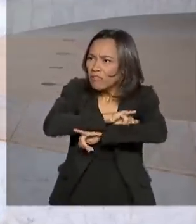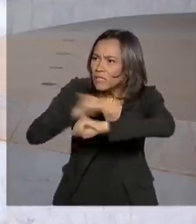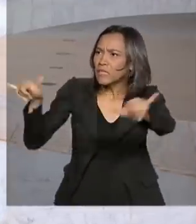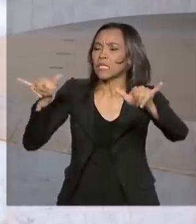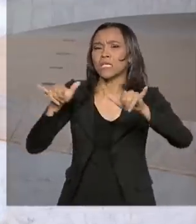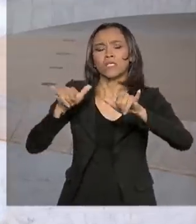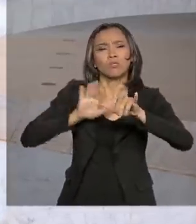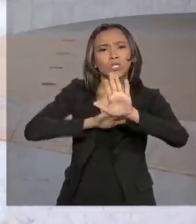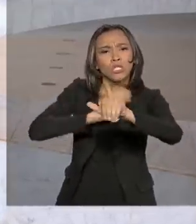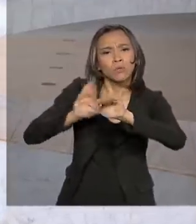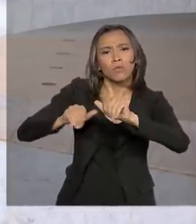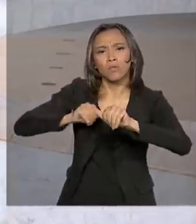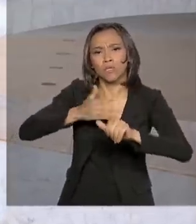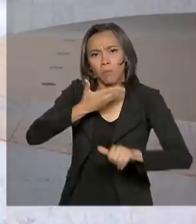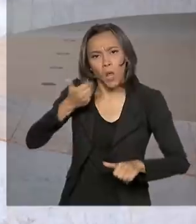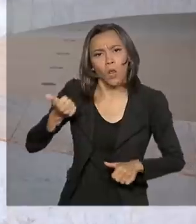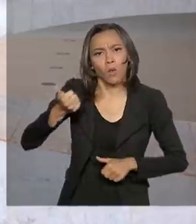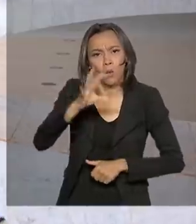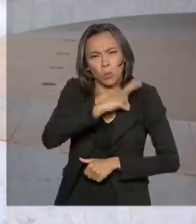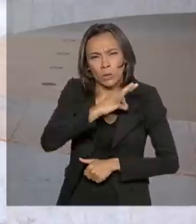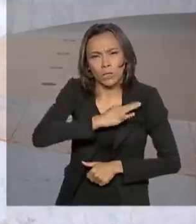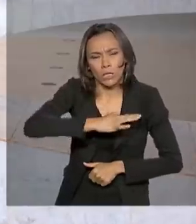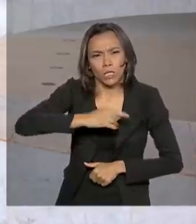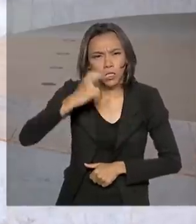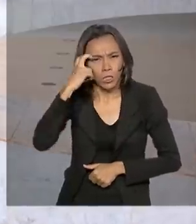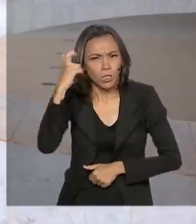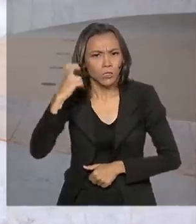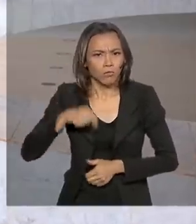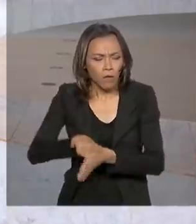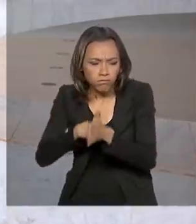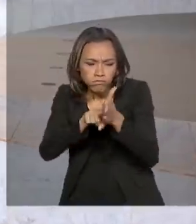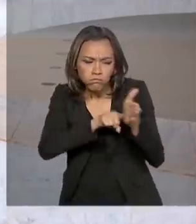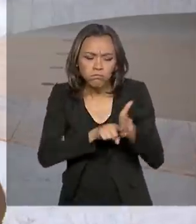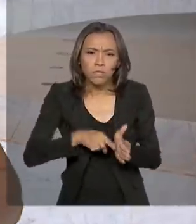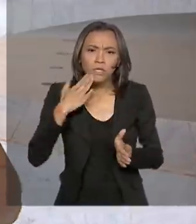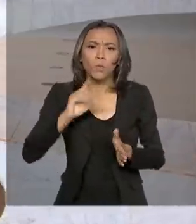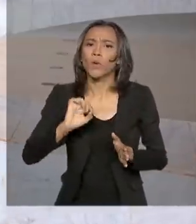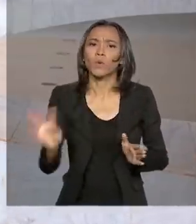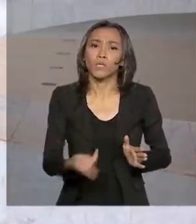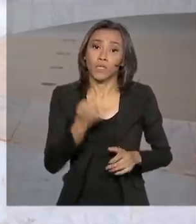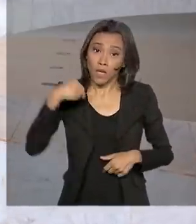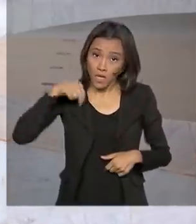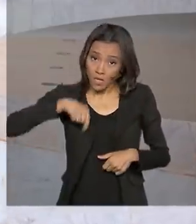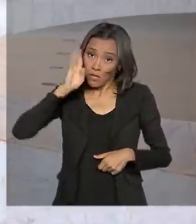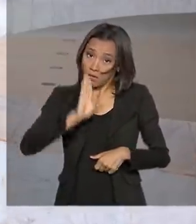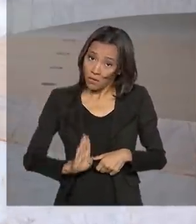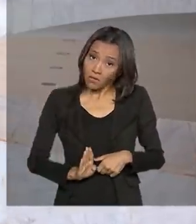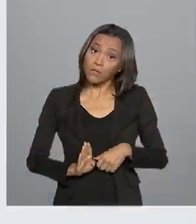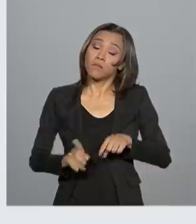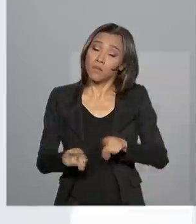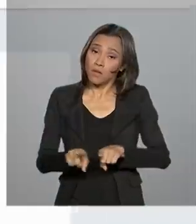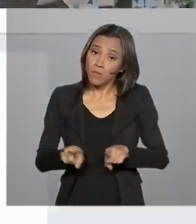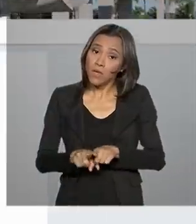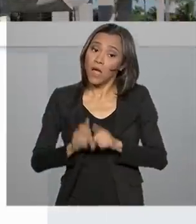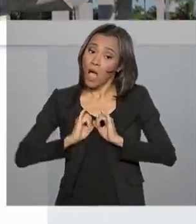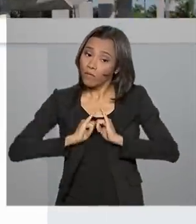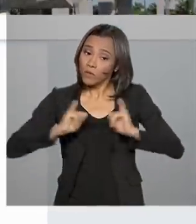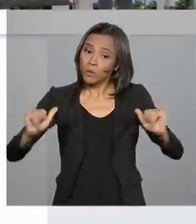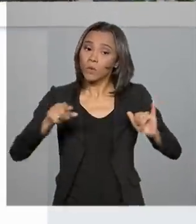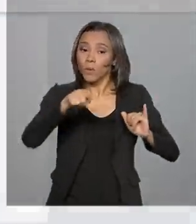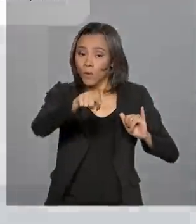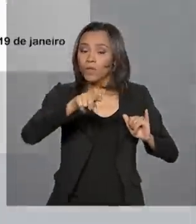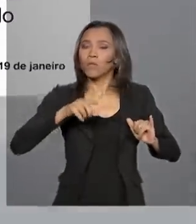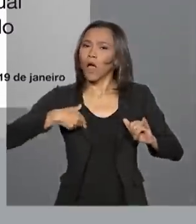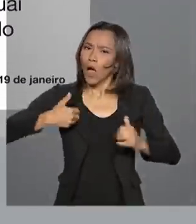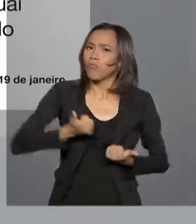melhores investigadores para atuar nesse caso. E por aqui, o ministro da Justiça, Sérgio Moro, pelo Twitter, também anunciou que está trabalhando em